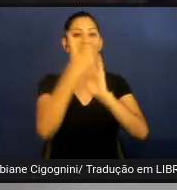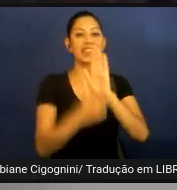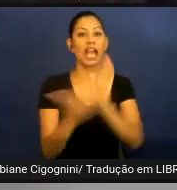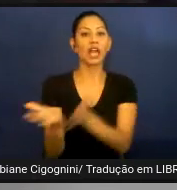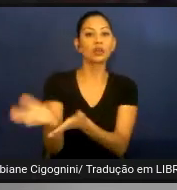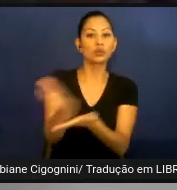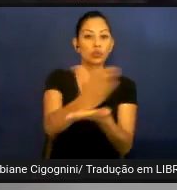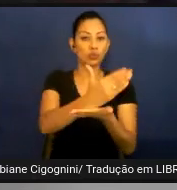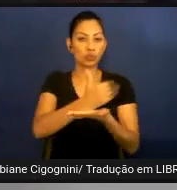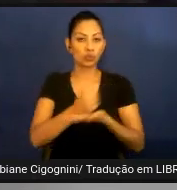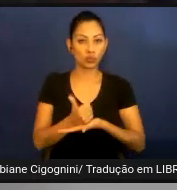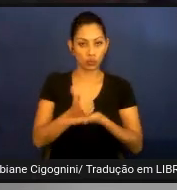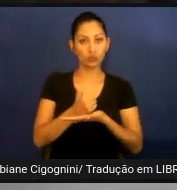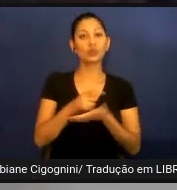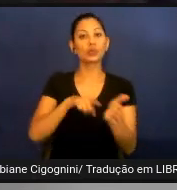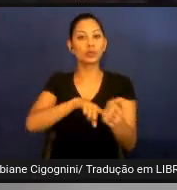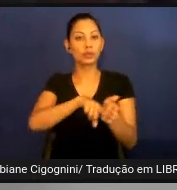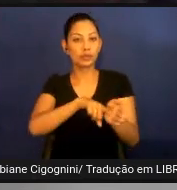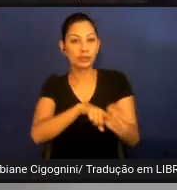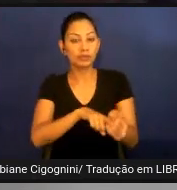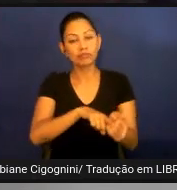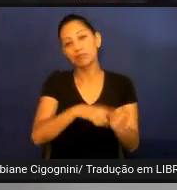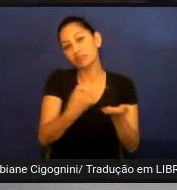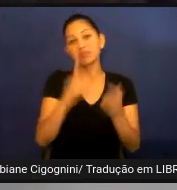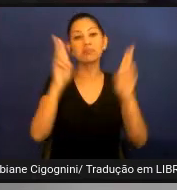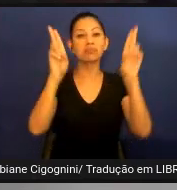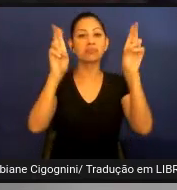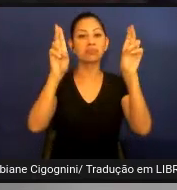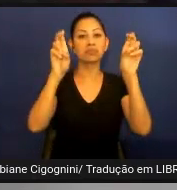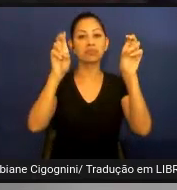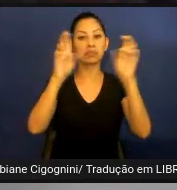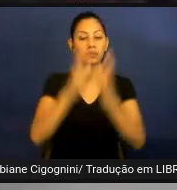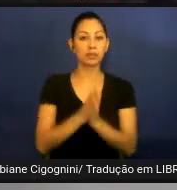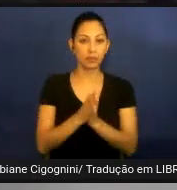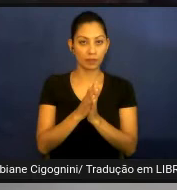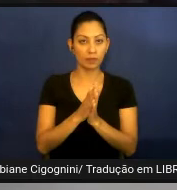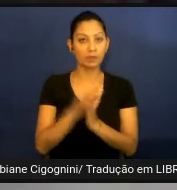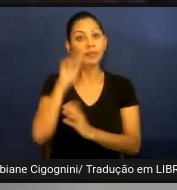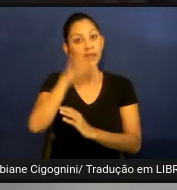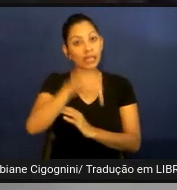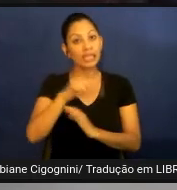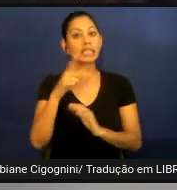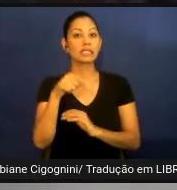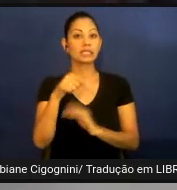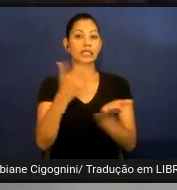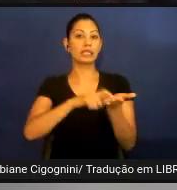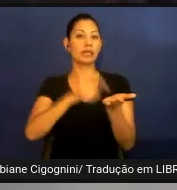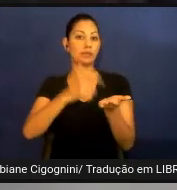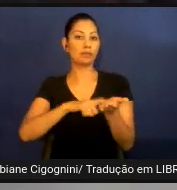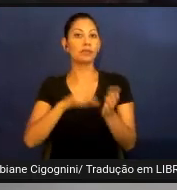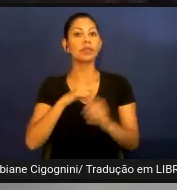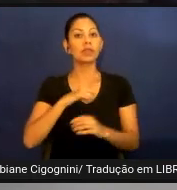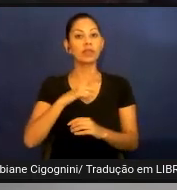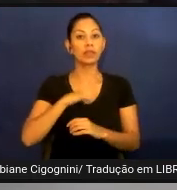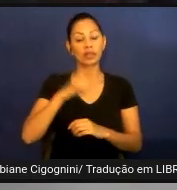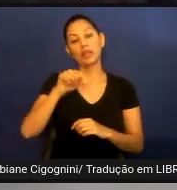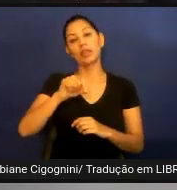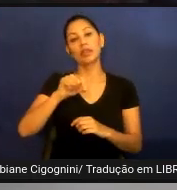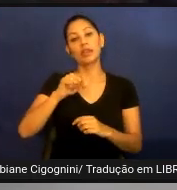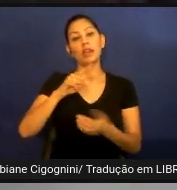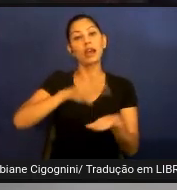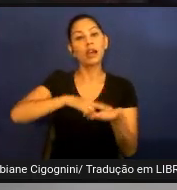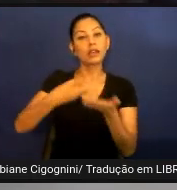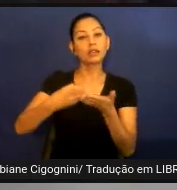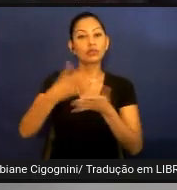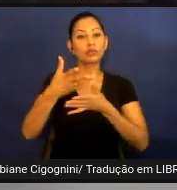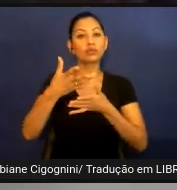quantitativos acerca de determinado tema. esse programa permite fazer anotações em vídeos onde apenas sinais